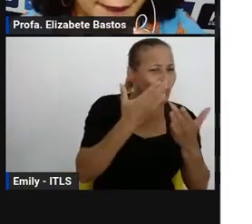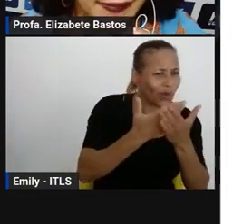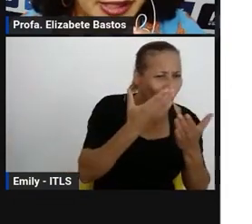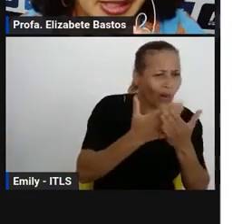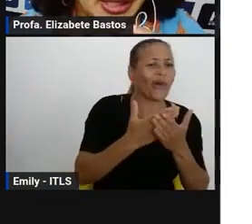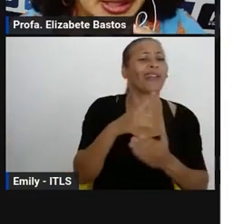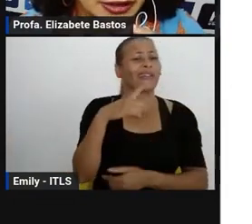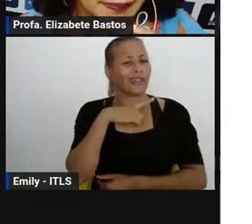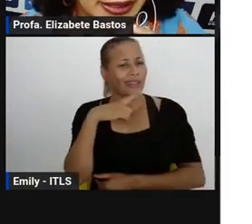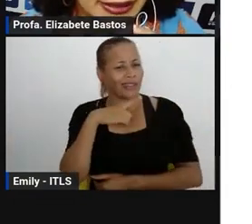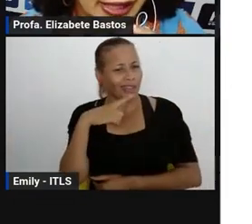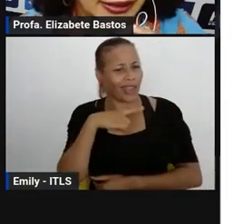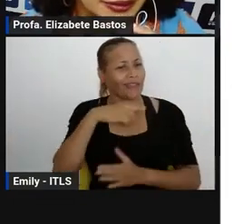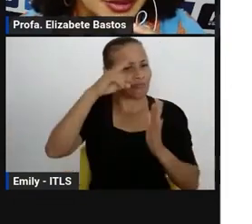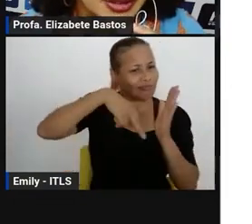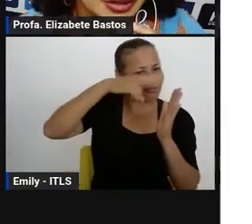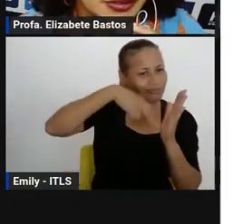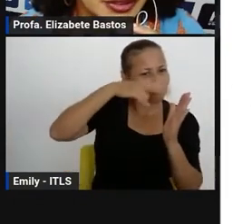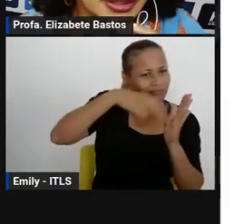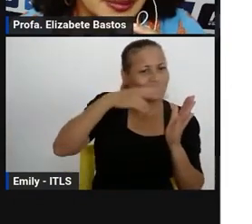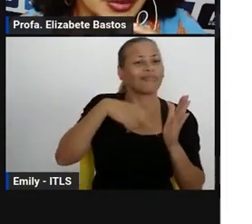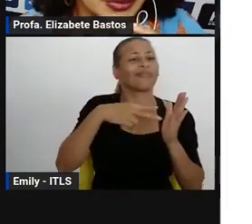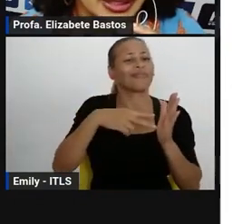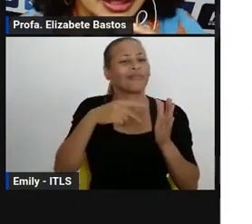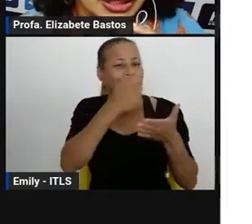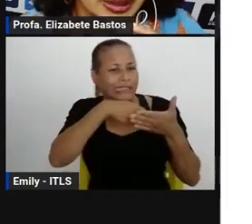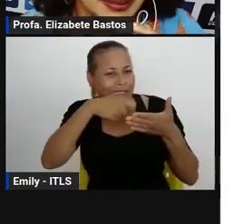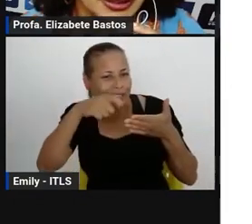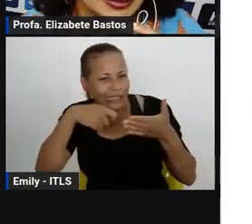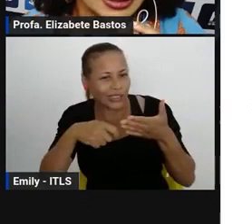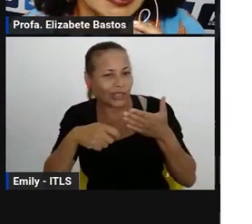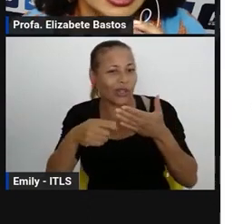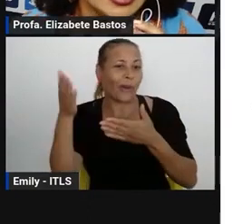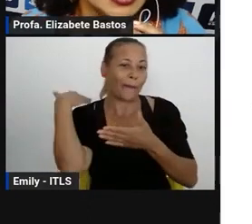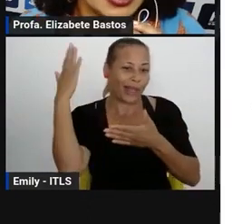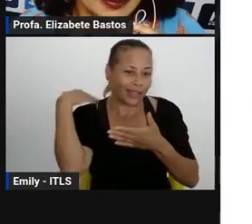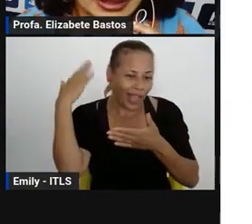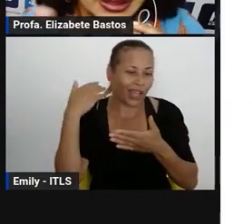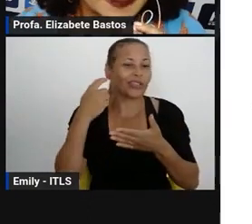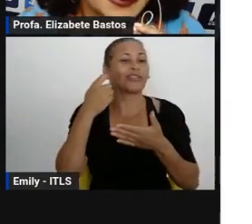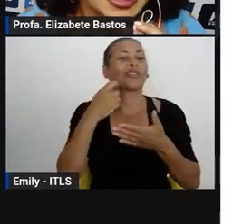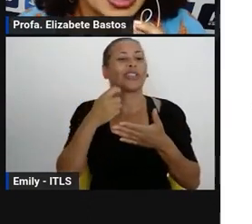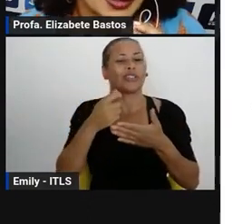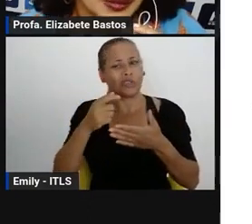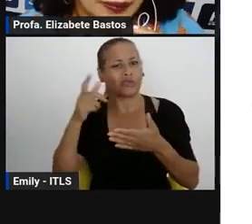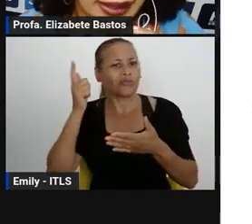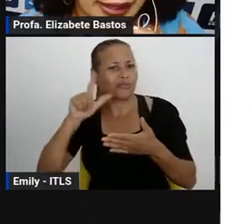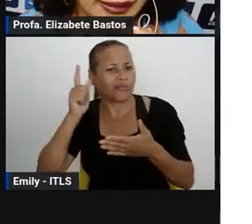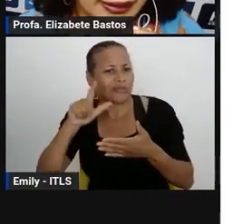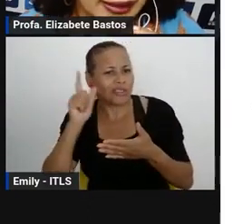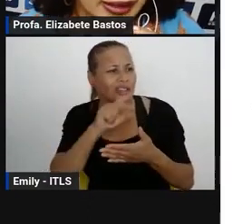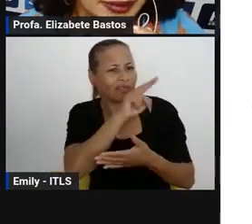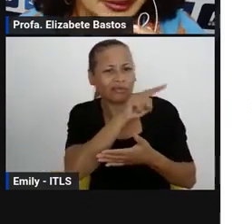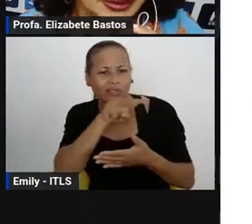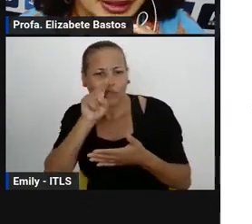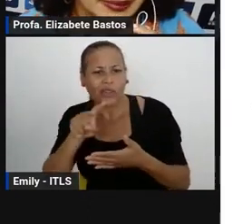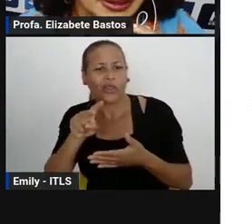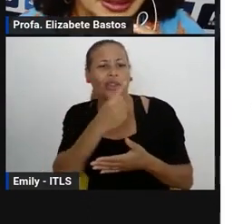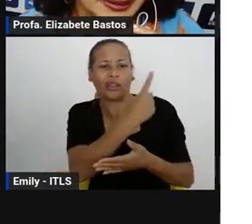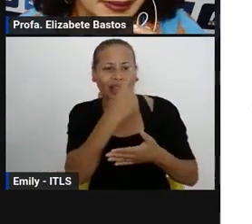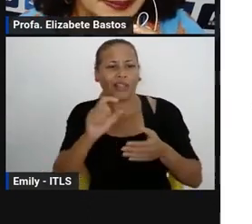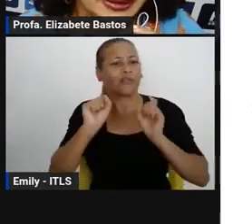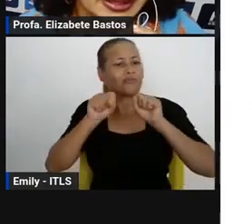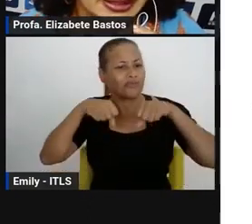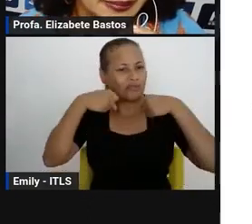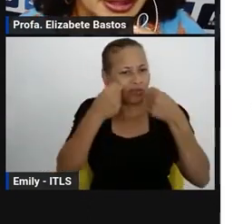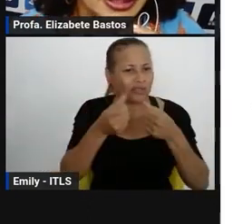escrita. Ano passado, nós fizemos o cadastramento, trabalhamos com essa logomarca, quem lembra do tema,